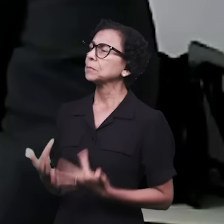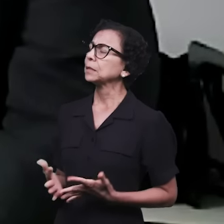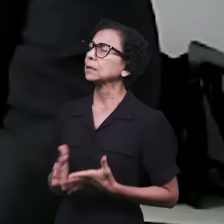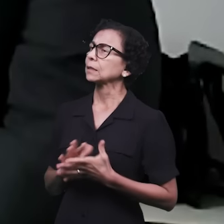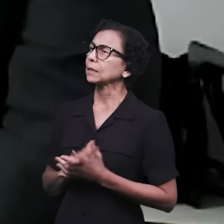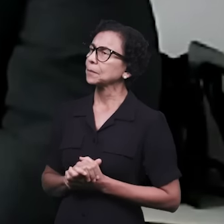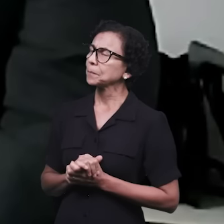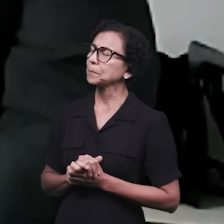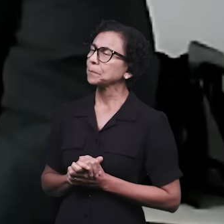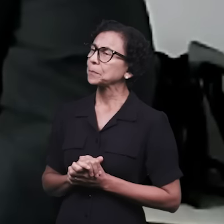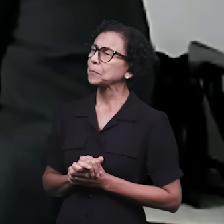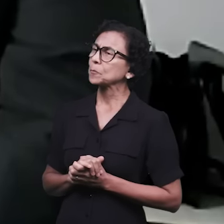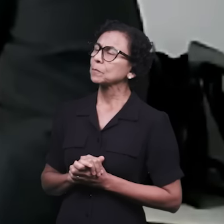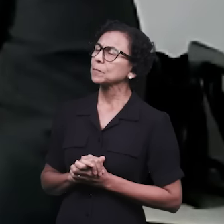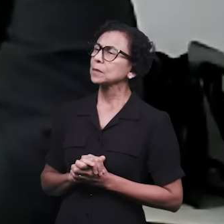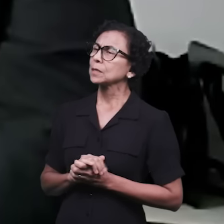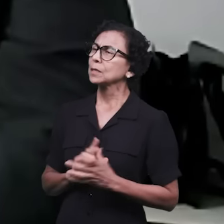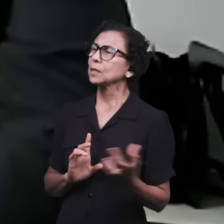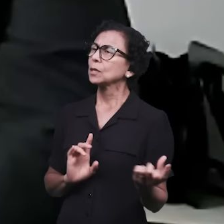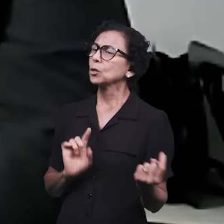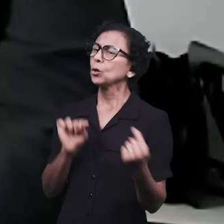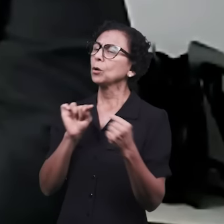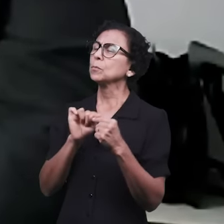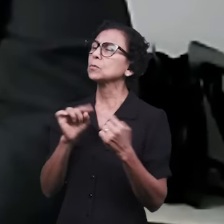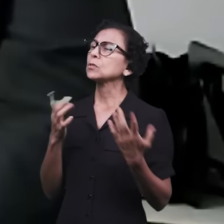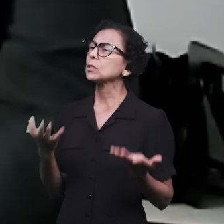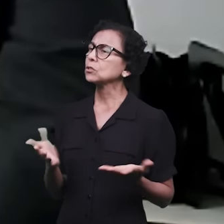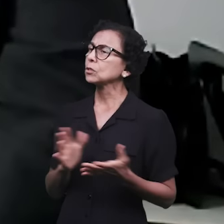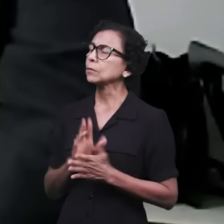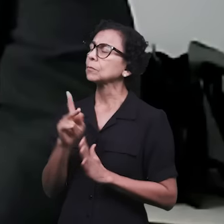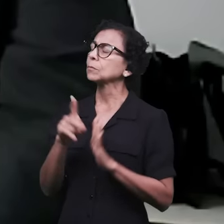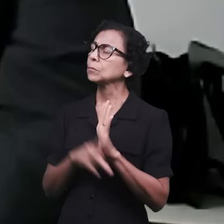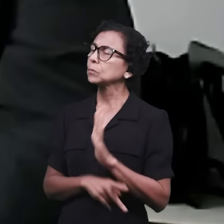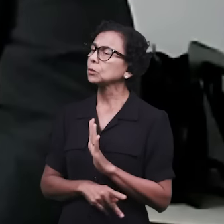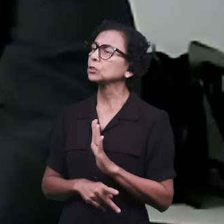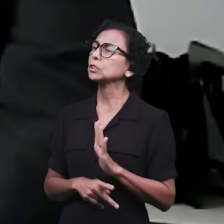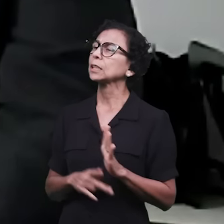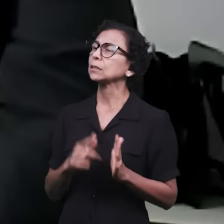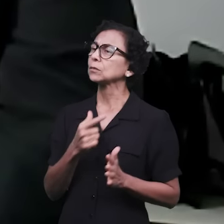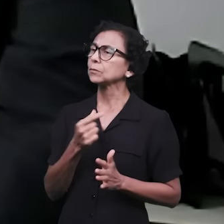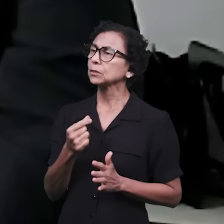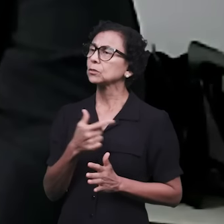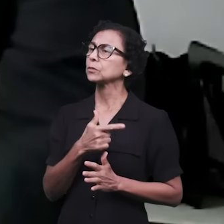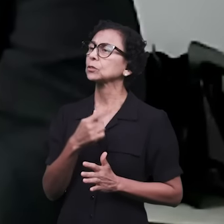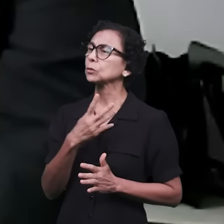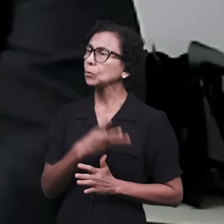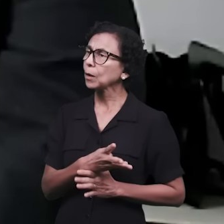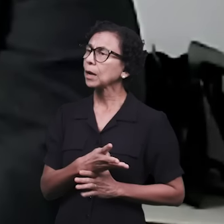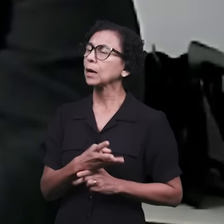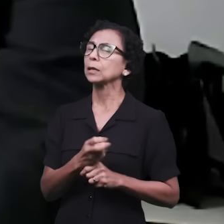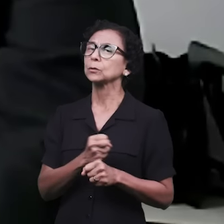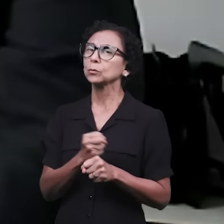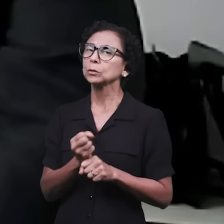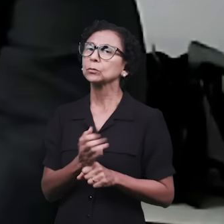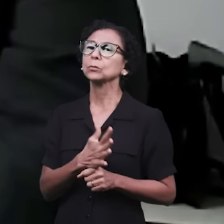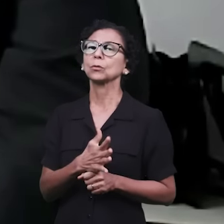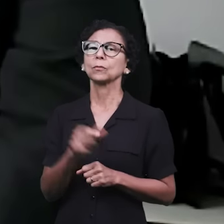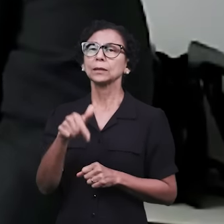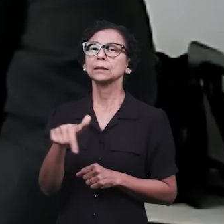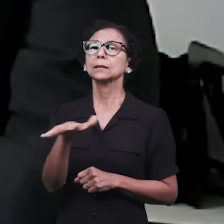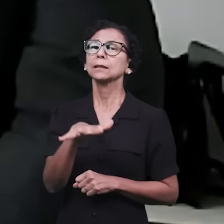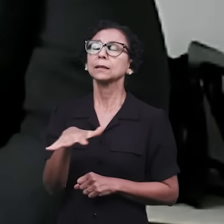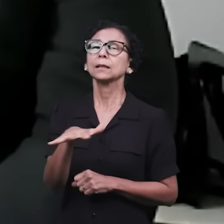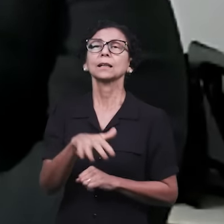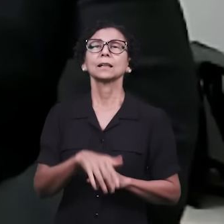qual é a expectativa com essa implantação desse projeto 2024, projeto Aprendiz, aqui na nossa